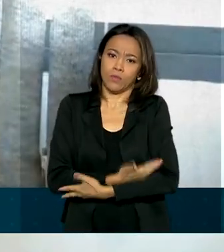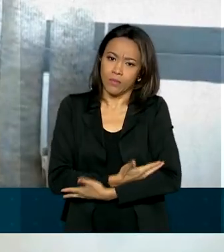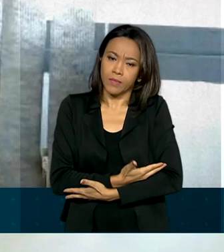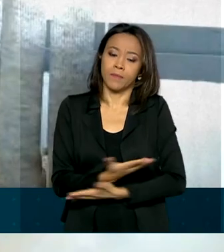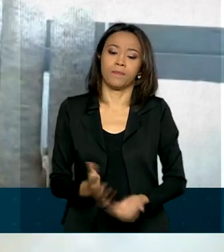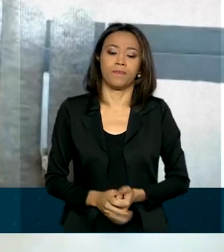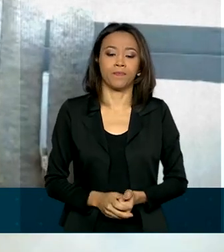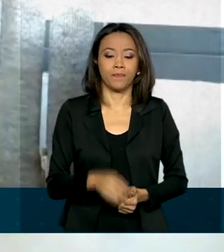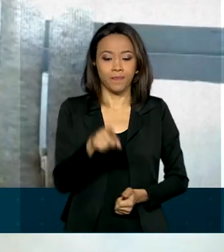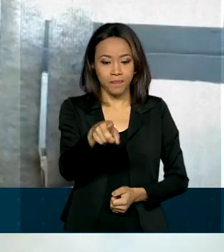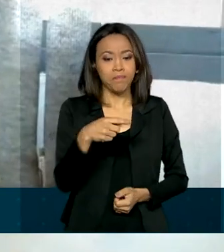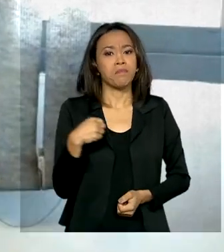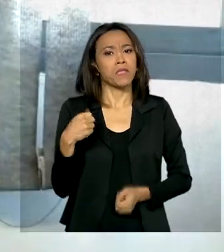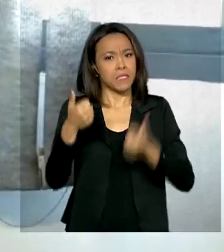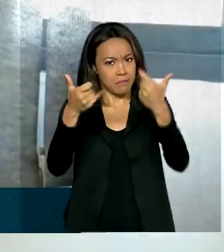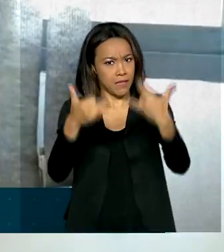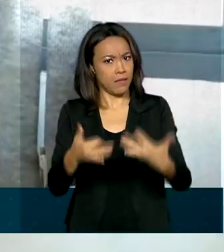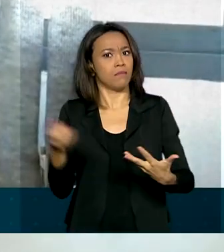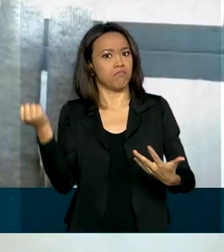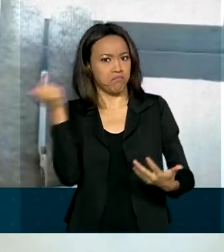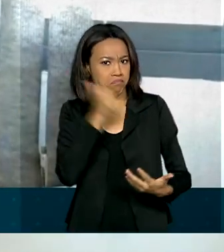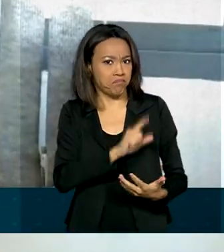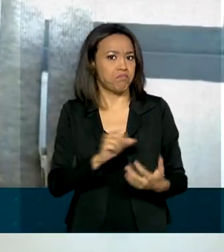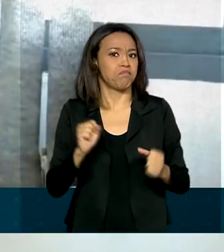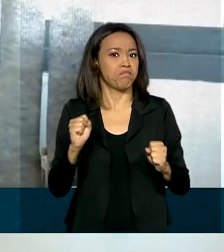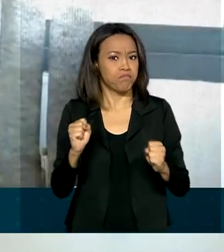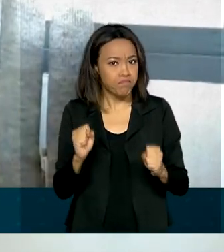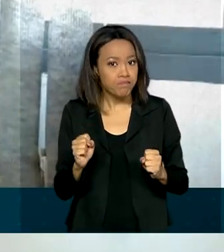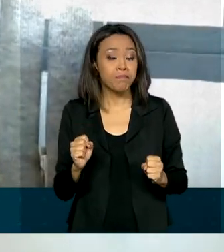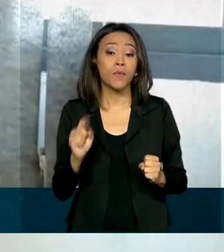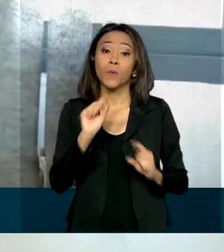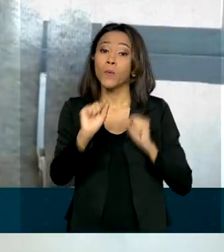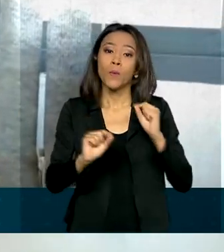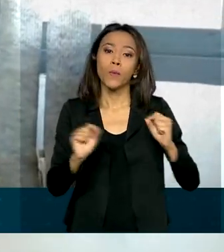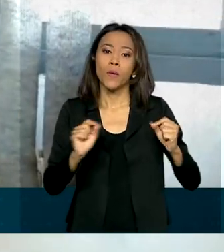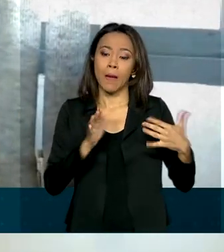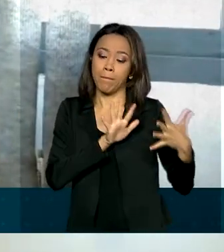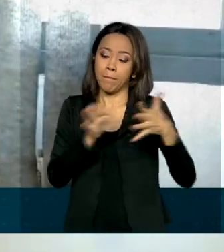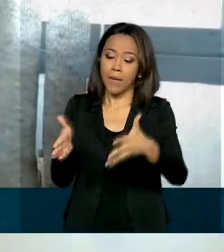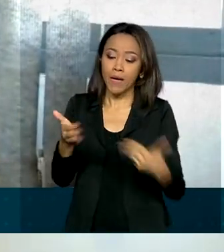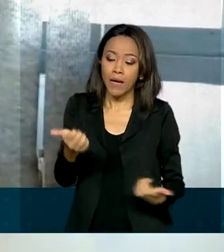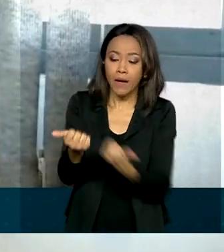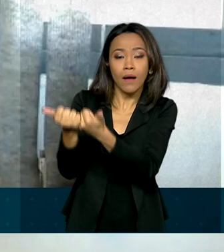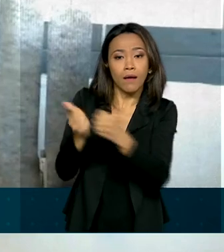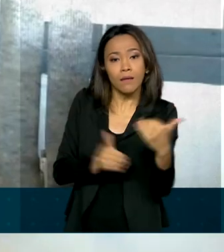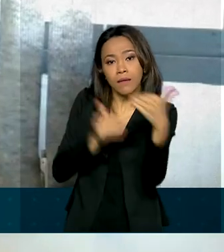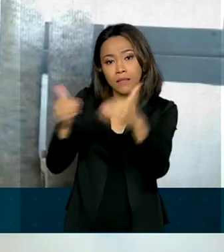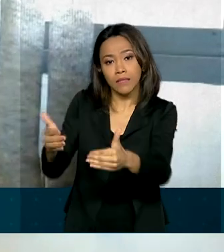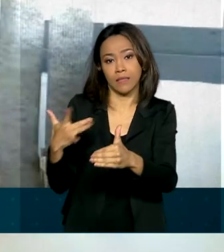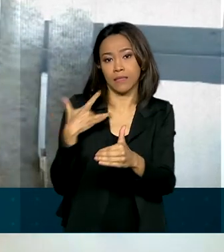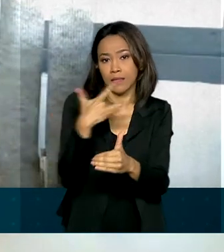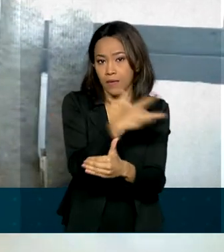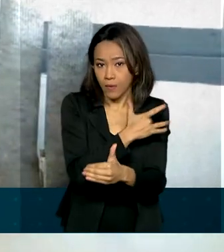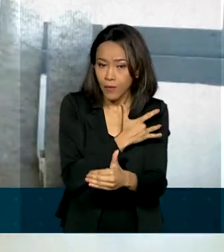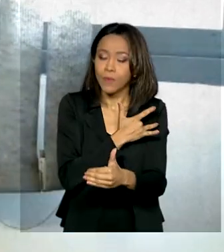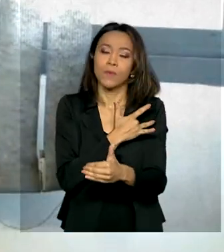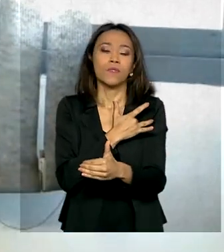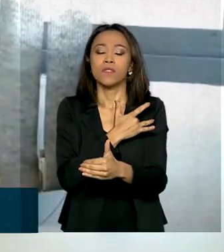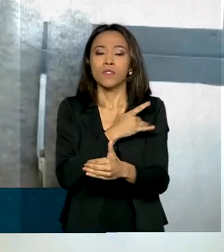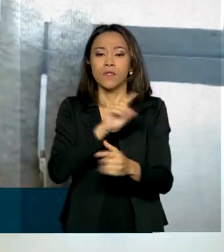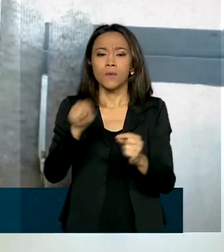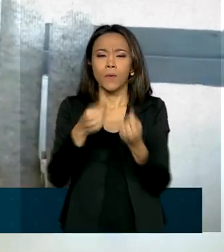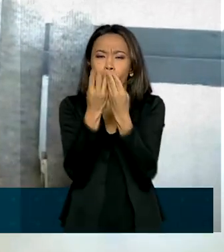Então, o grande ganho, neste momento, é a participação do Ministério da Saúde, podendo acrescentar maior qualidade